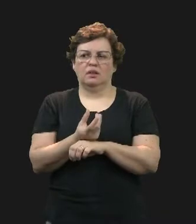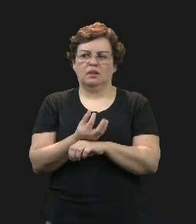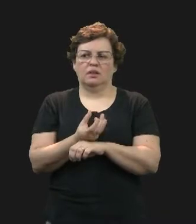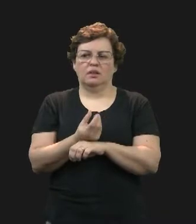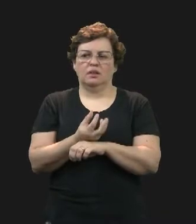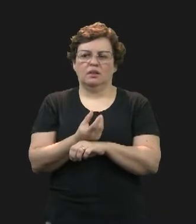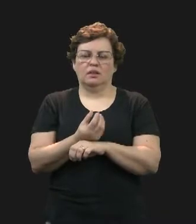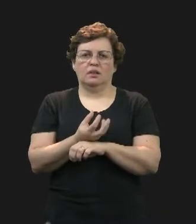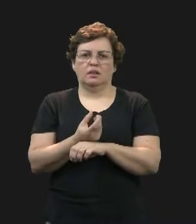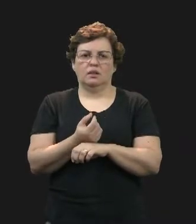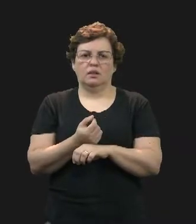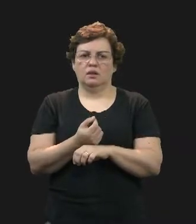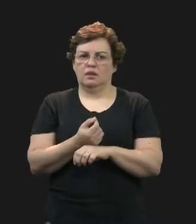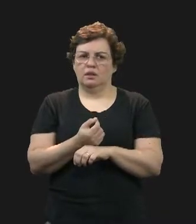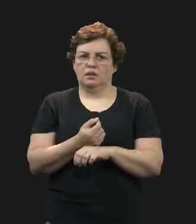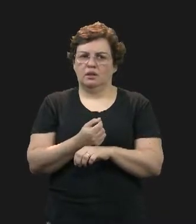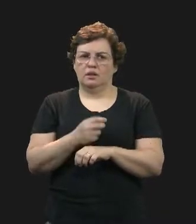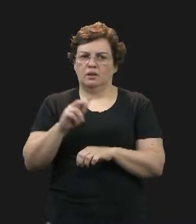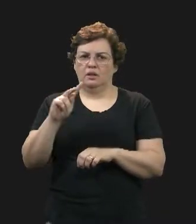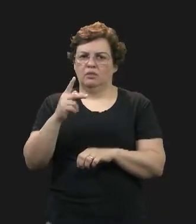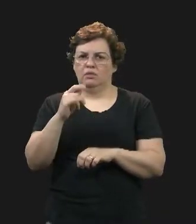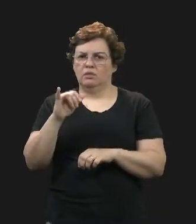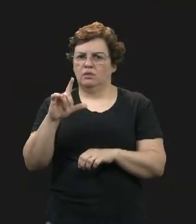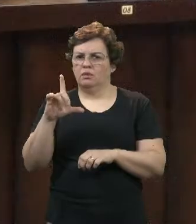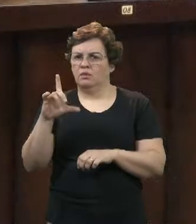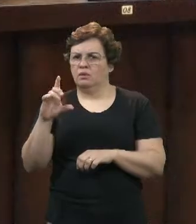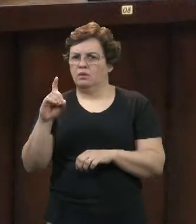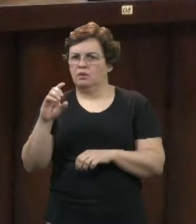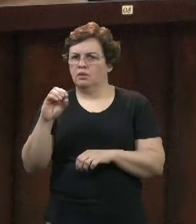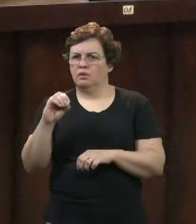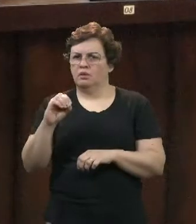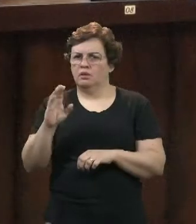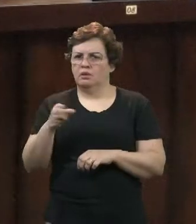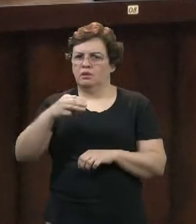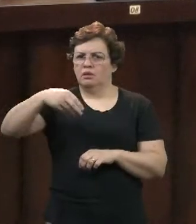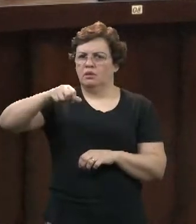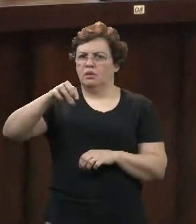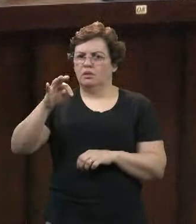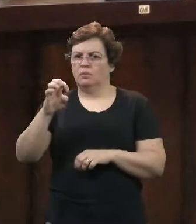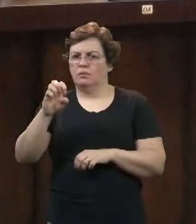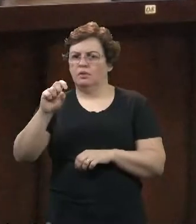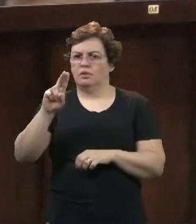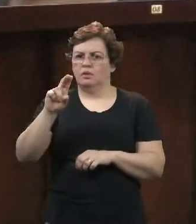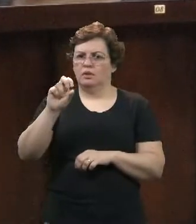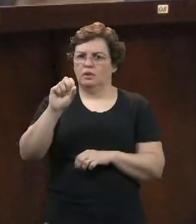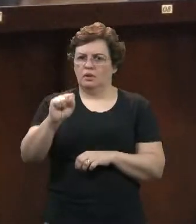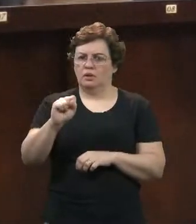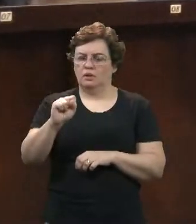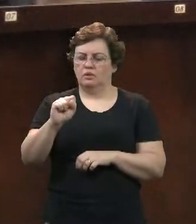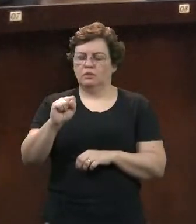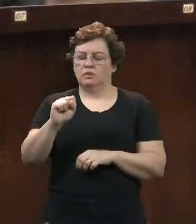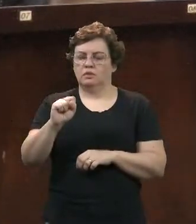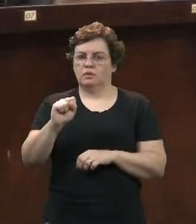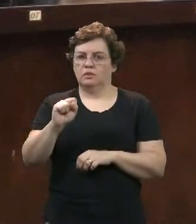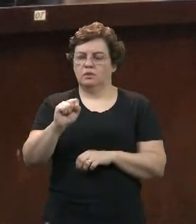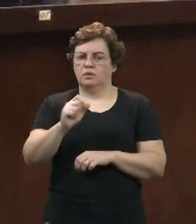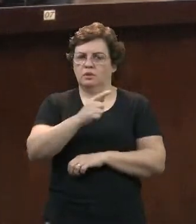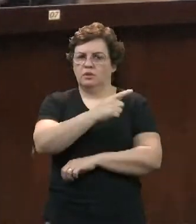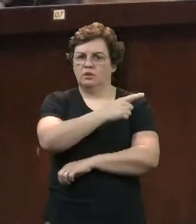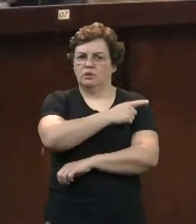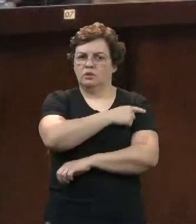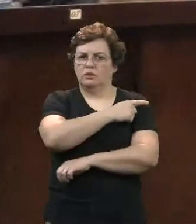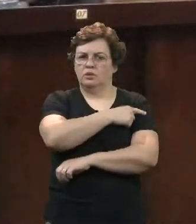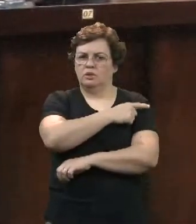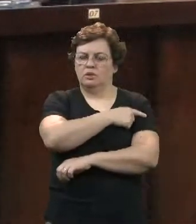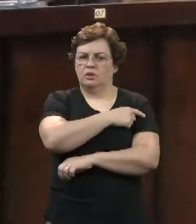Ildo Ildi, diretor executivo. Sr. Matheus Bortoleto Vedelago, gerente regional. Sr.